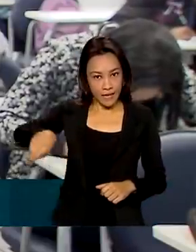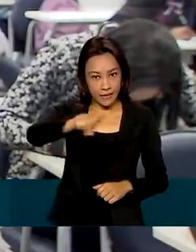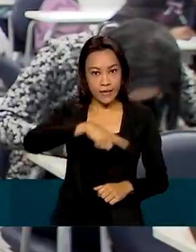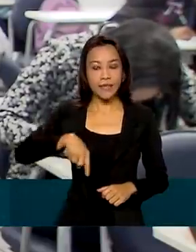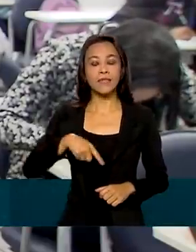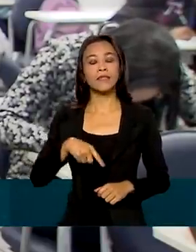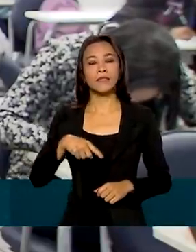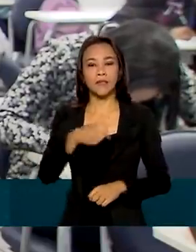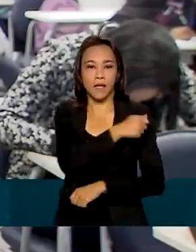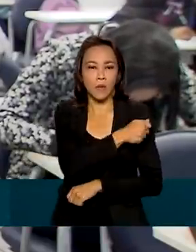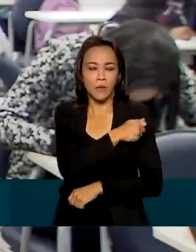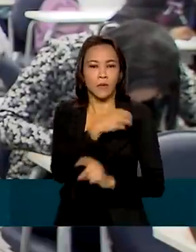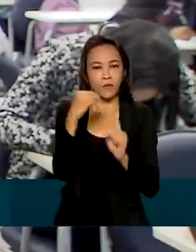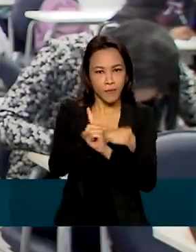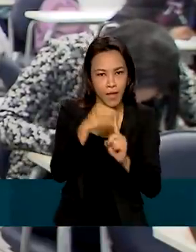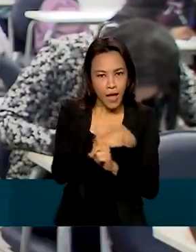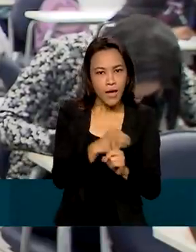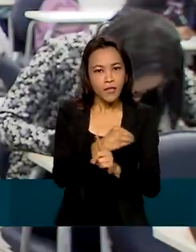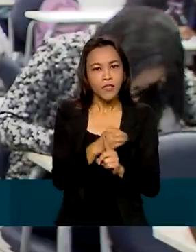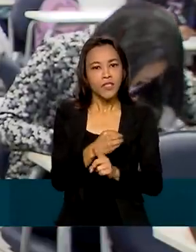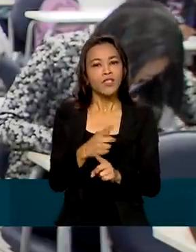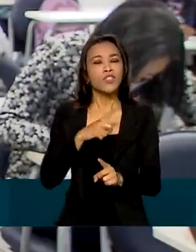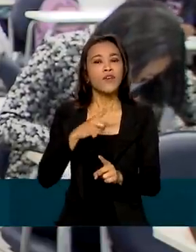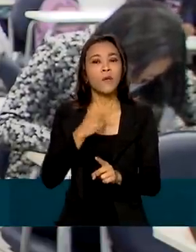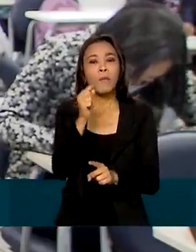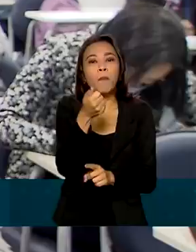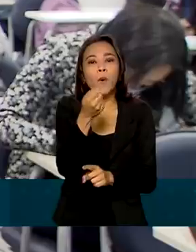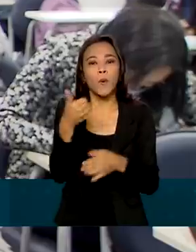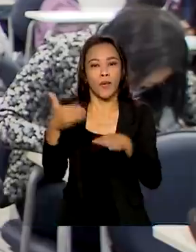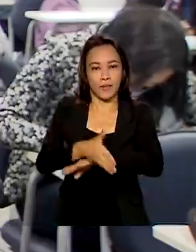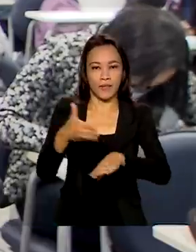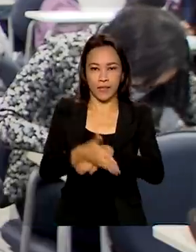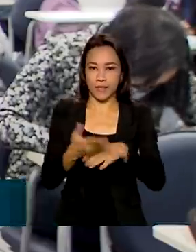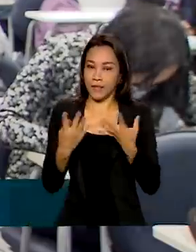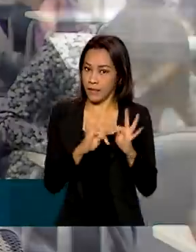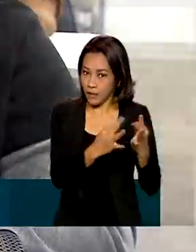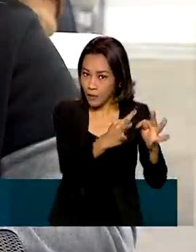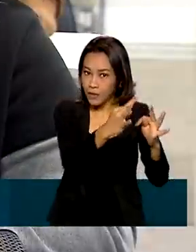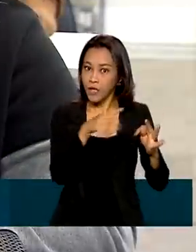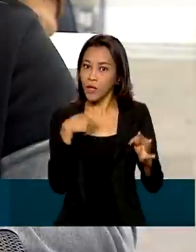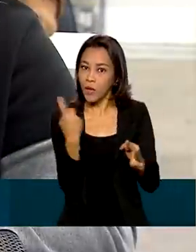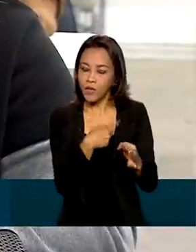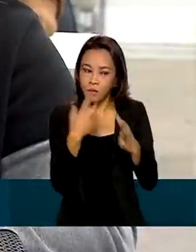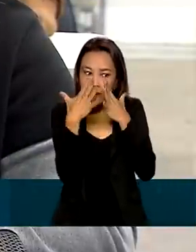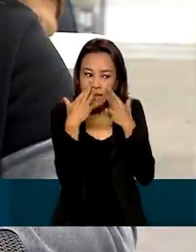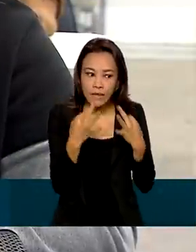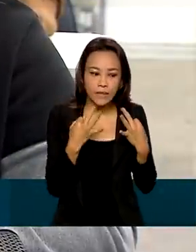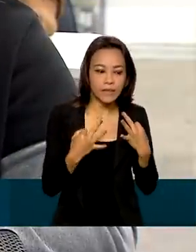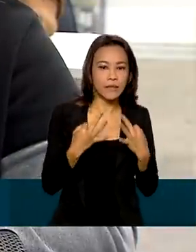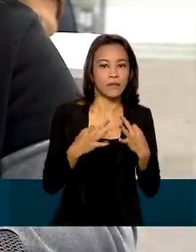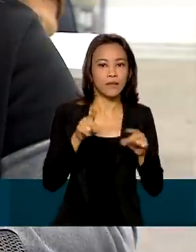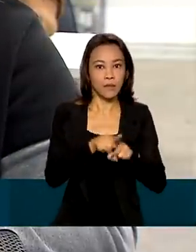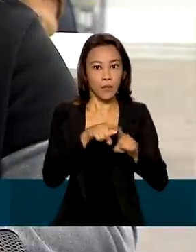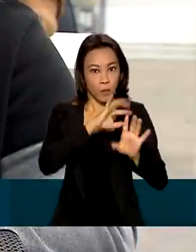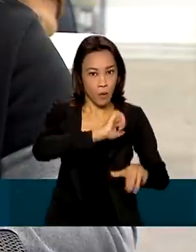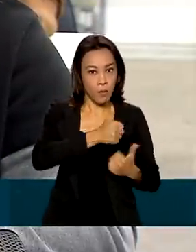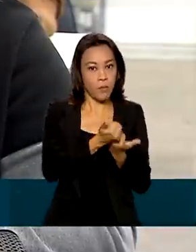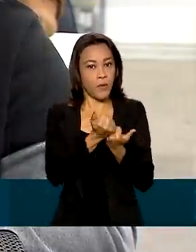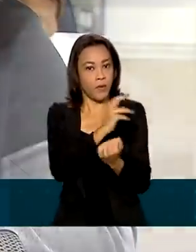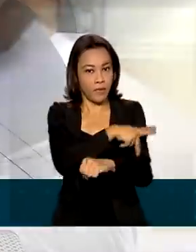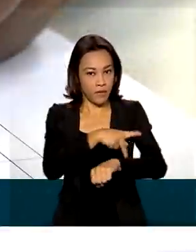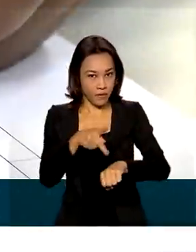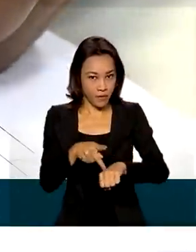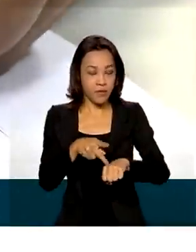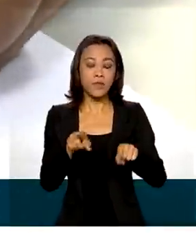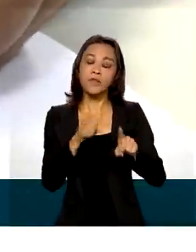de vulnerabilidade, são alunos que tiveram pouco acesso à parte tecnológica. Então a gente tem toda uma atenção nesse lado, como também o apoio pedagógico e